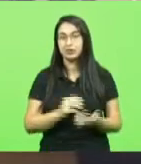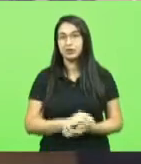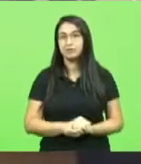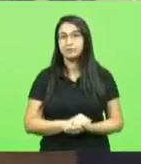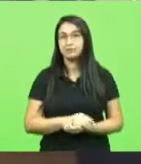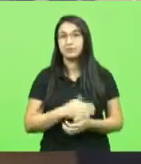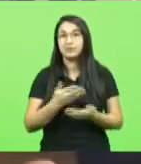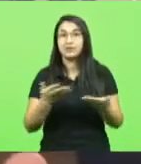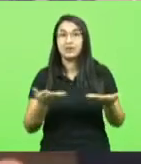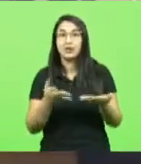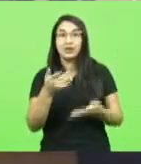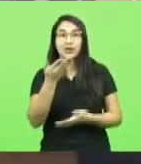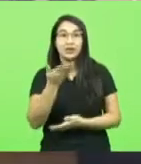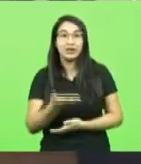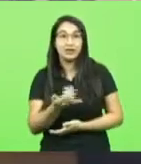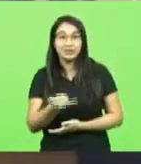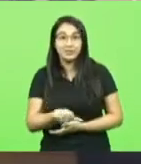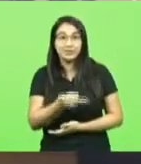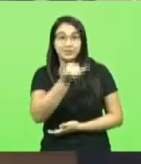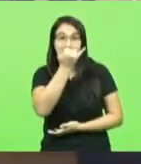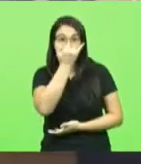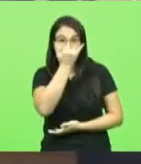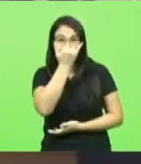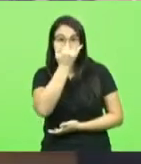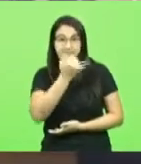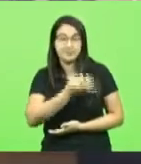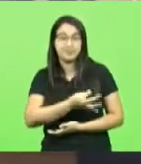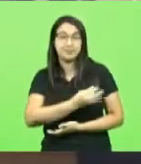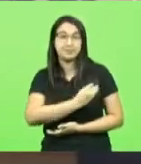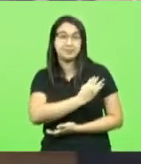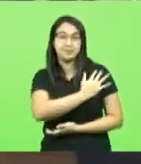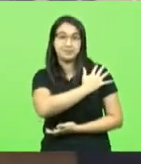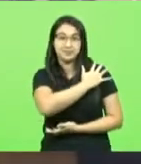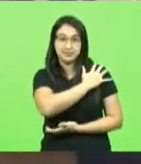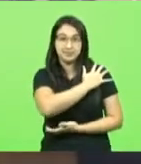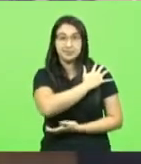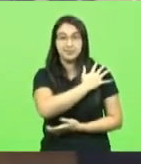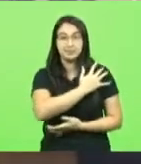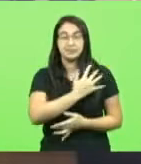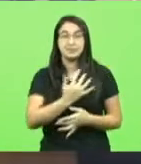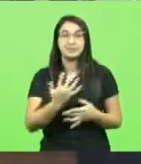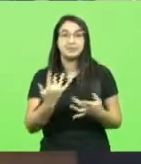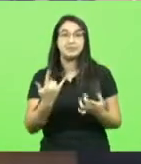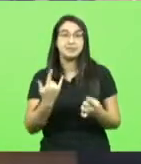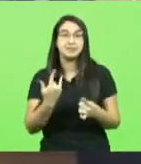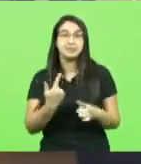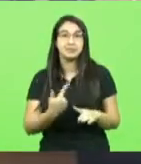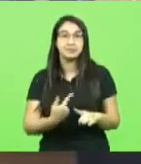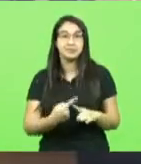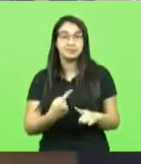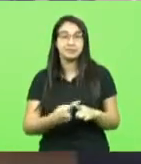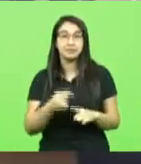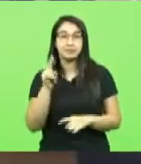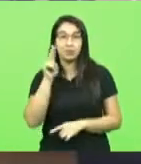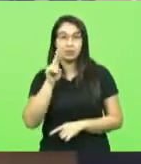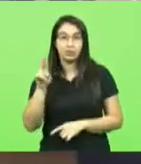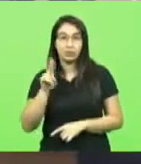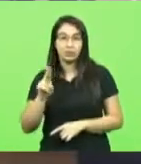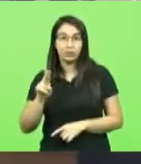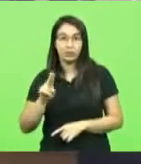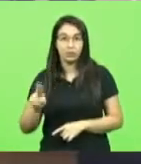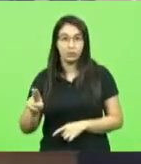militares estão tendo para a norma e os nomes que saíram das